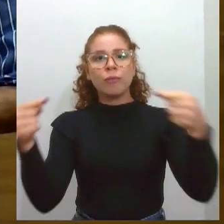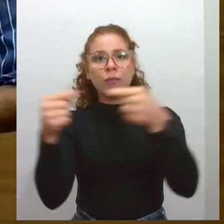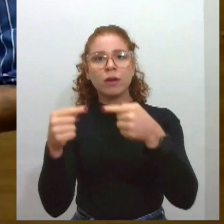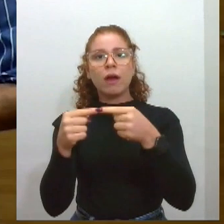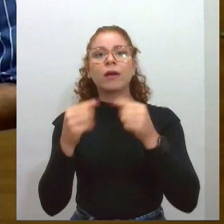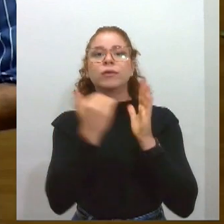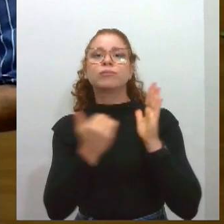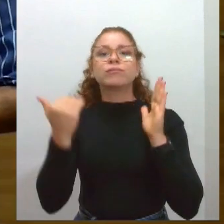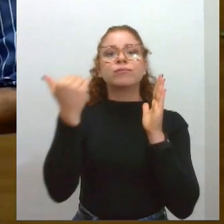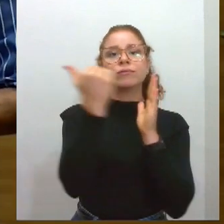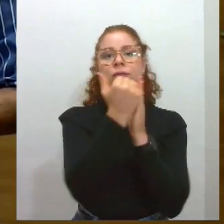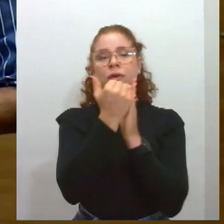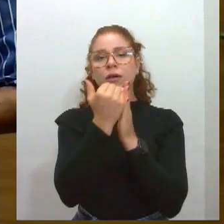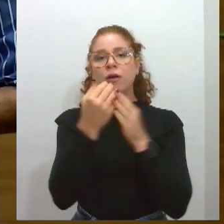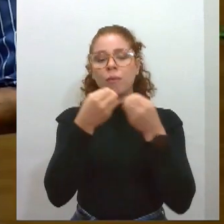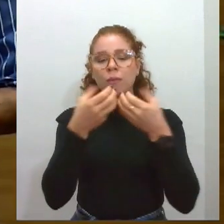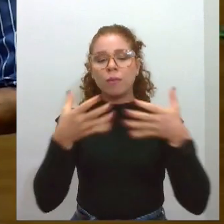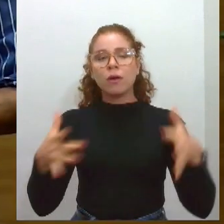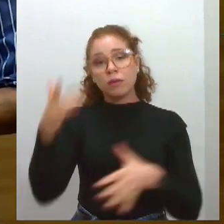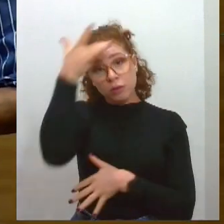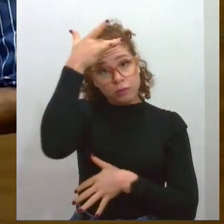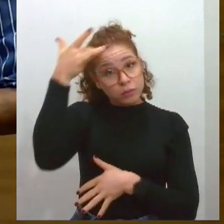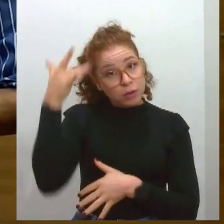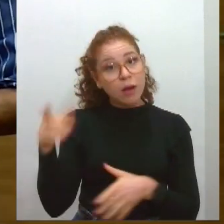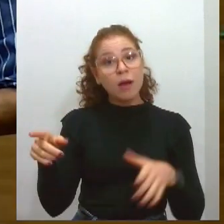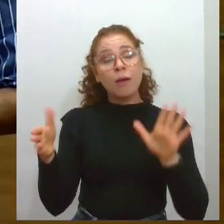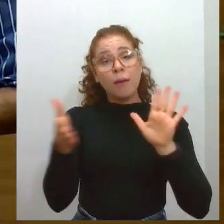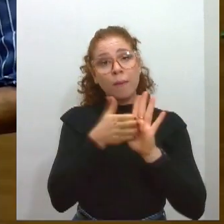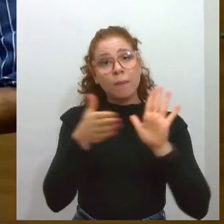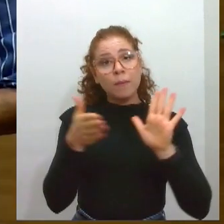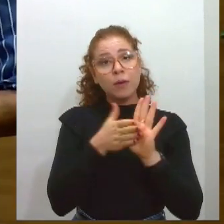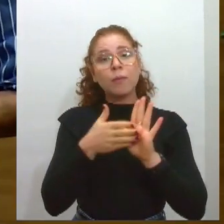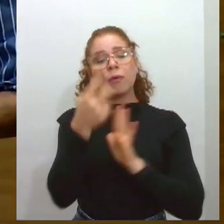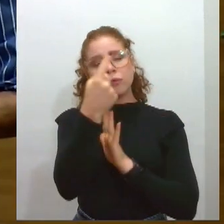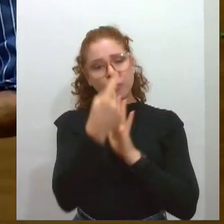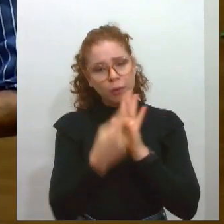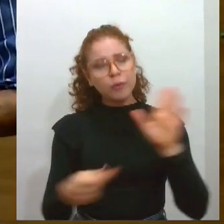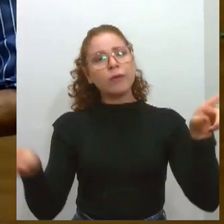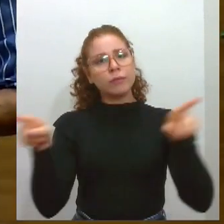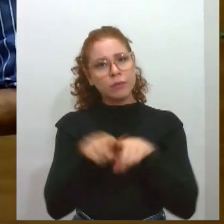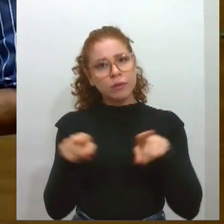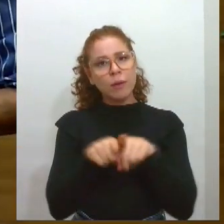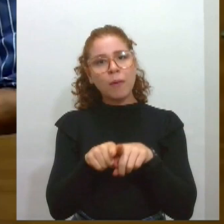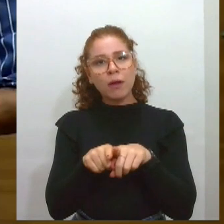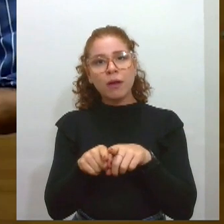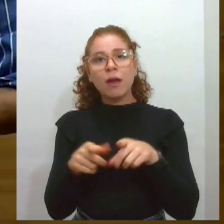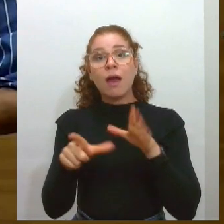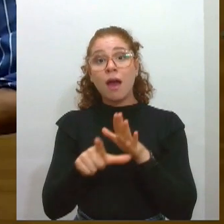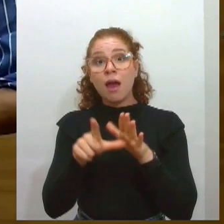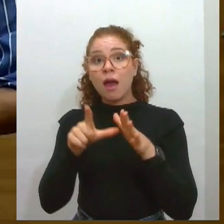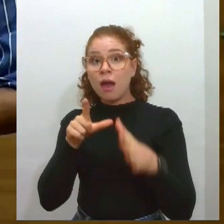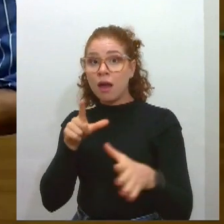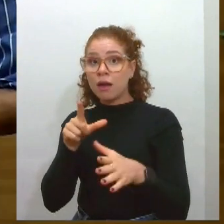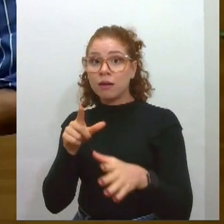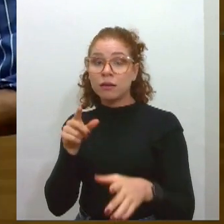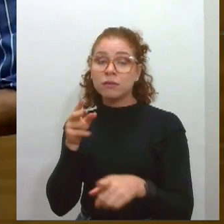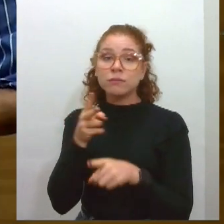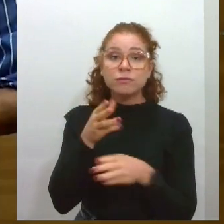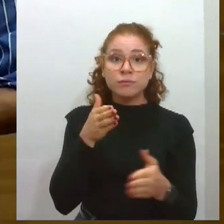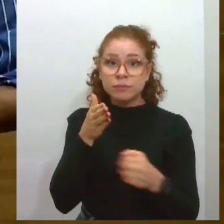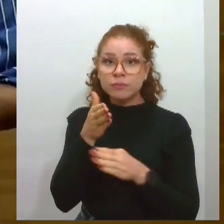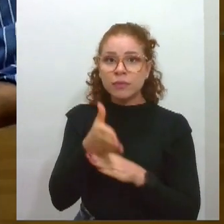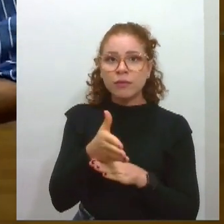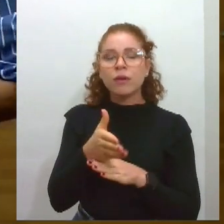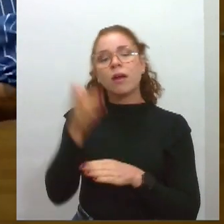mental. No sentido de tentar propor também projetos, intervenções que venham a melhorar a saúde mental dos